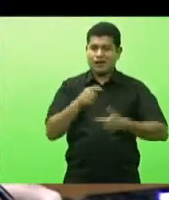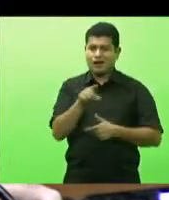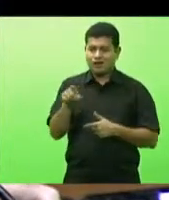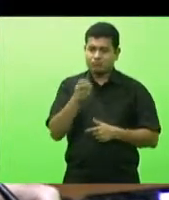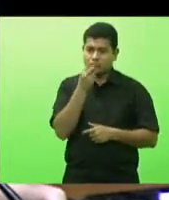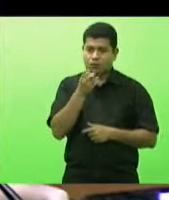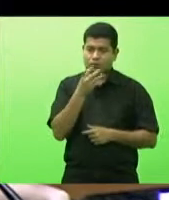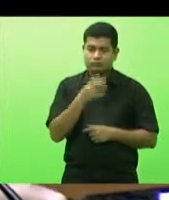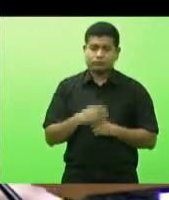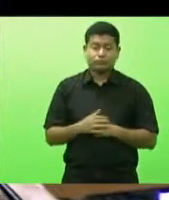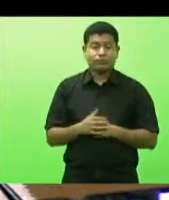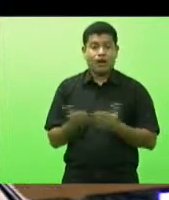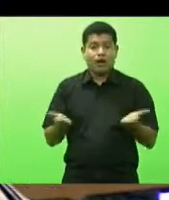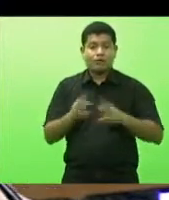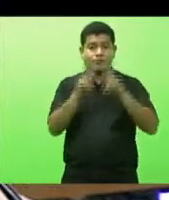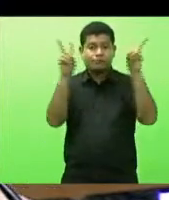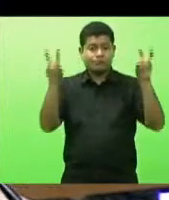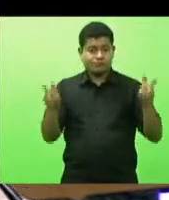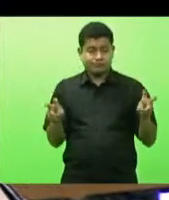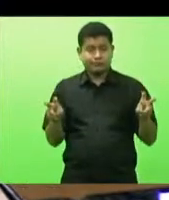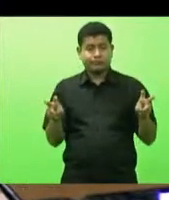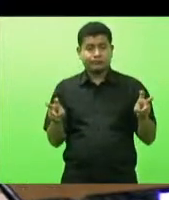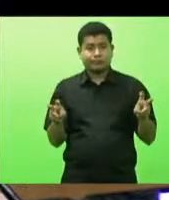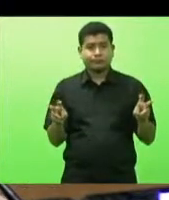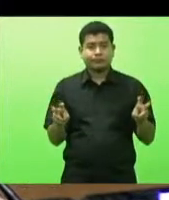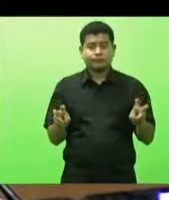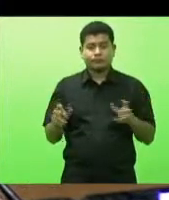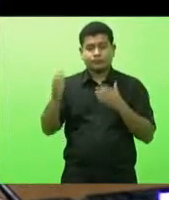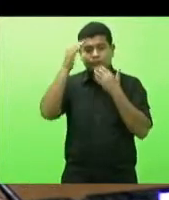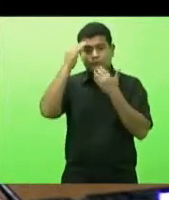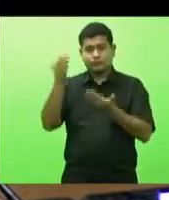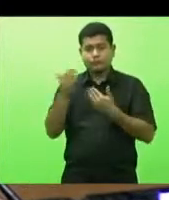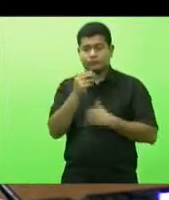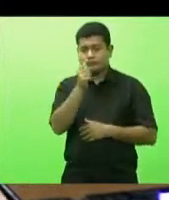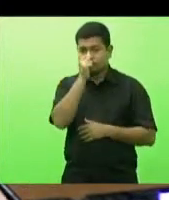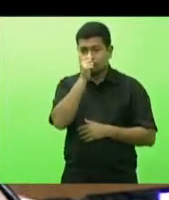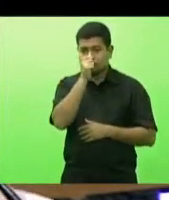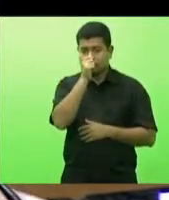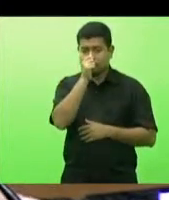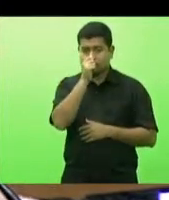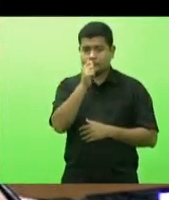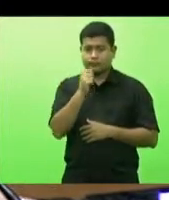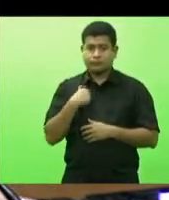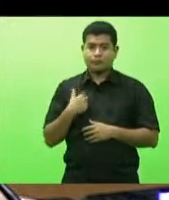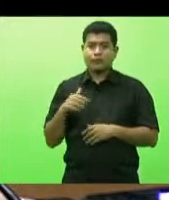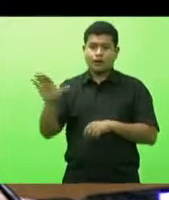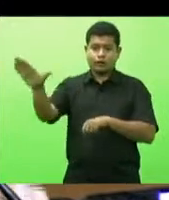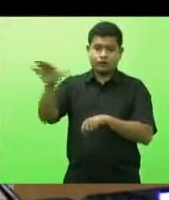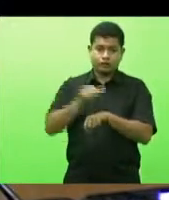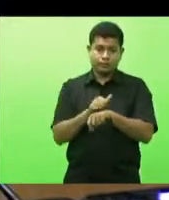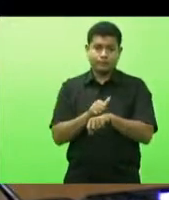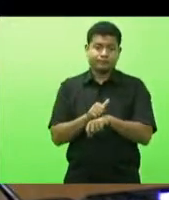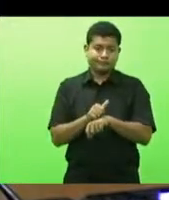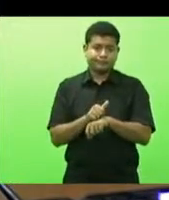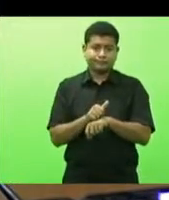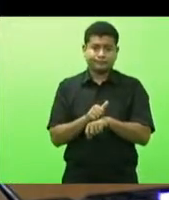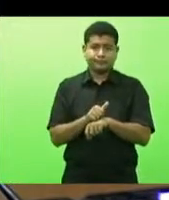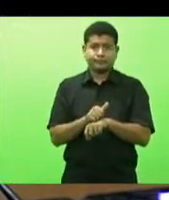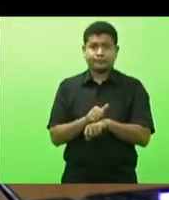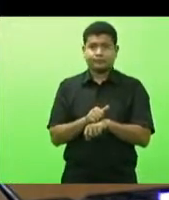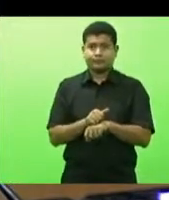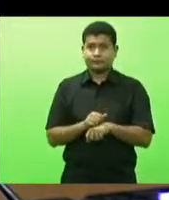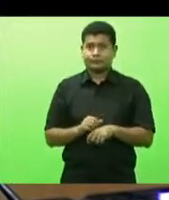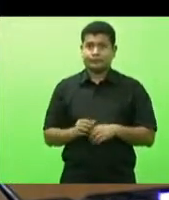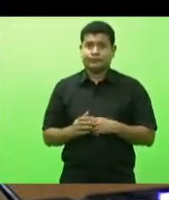mas o tema agradeço o deputado João Amin pela convocação mas é o tema fuge um